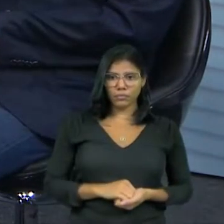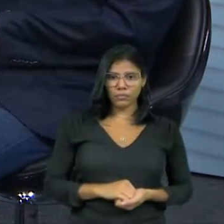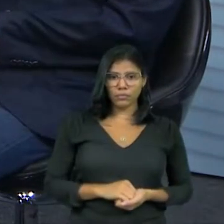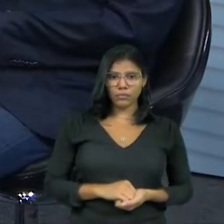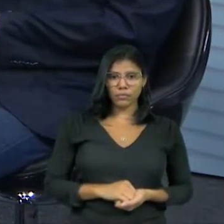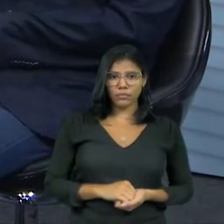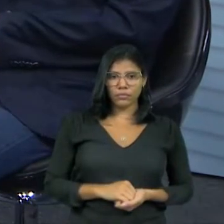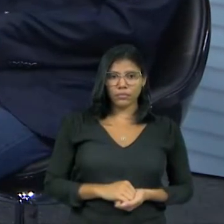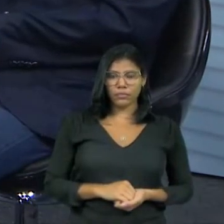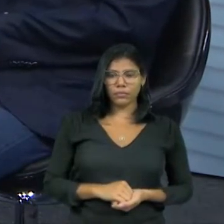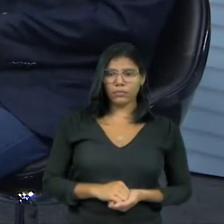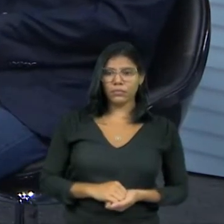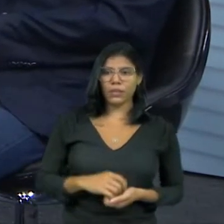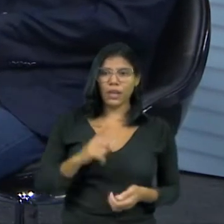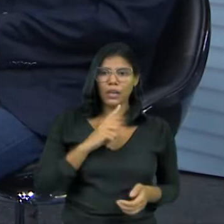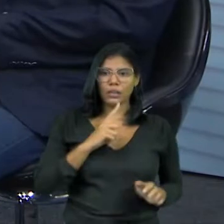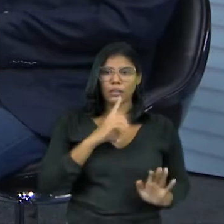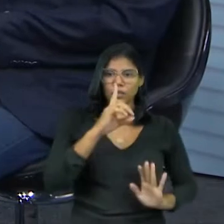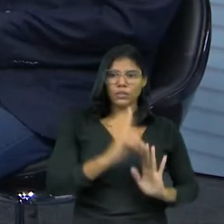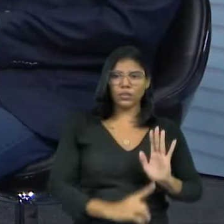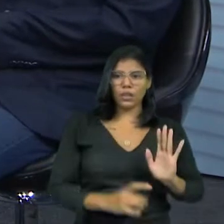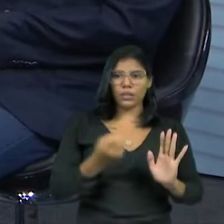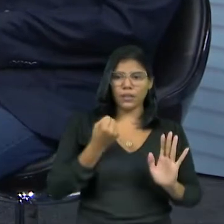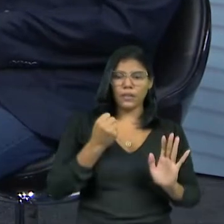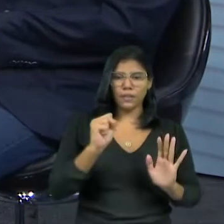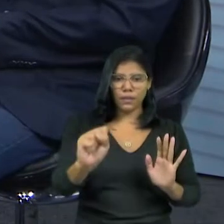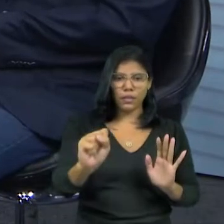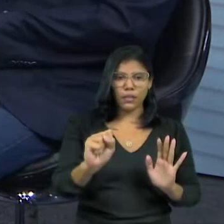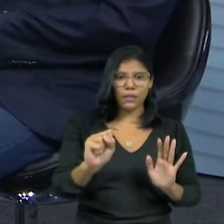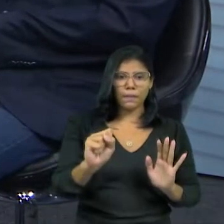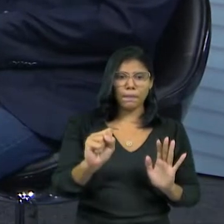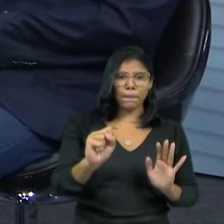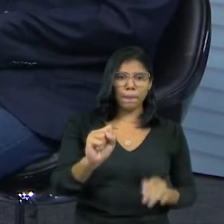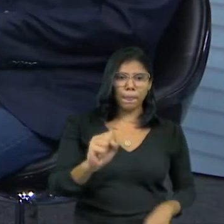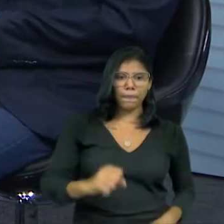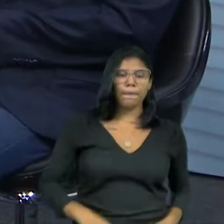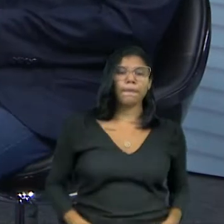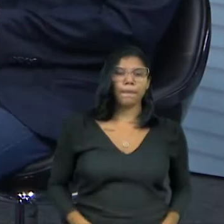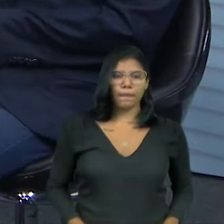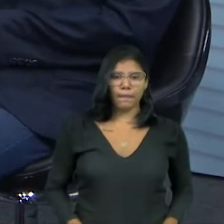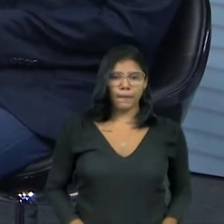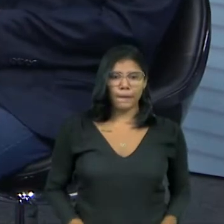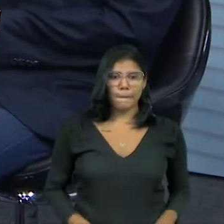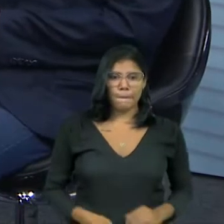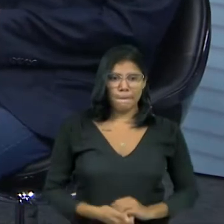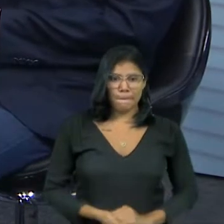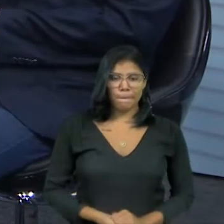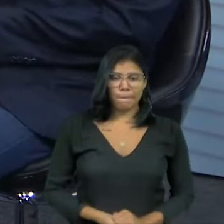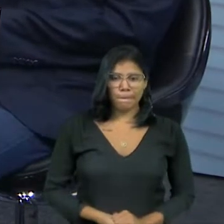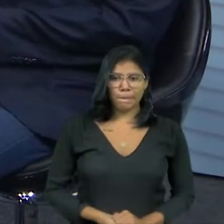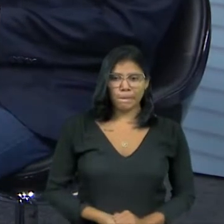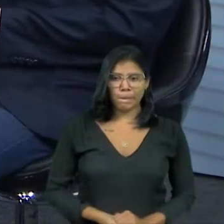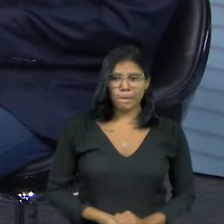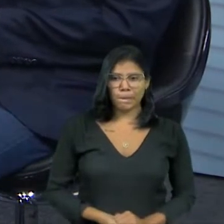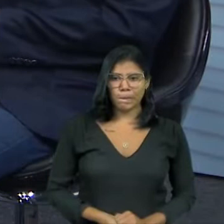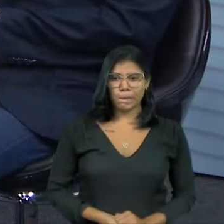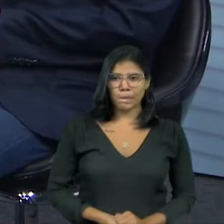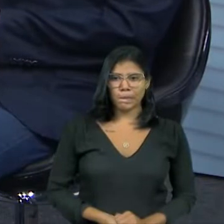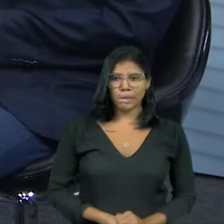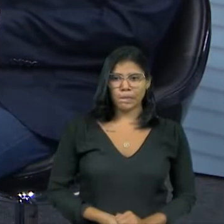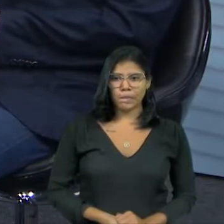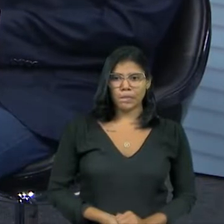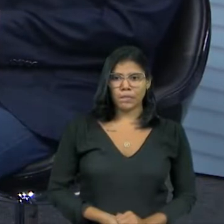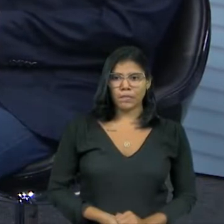pessoa... Porque aí ele tem direito à defesa, evidentemente. Claro, um processo com contraditório. Com contraditório. Ele vai alegar que isso é uma tecnia.